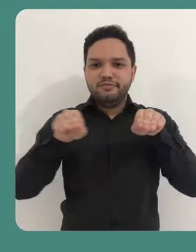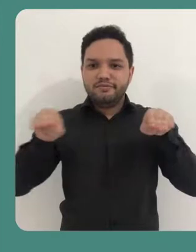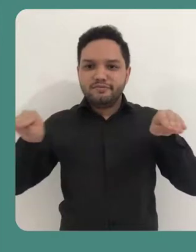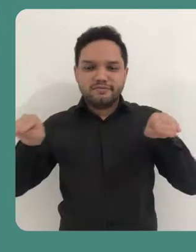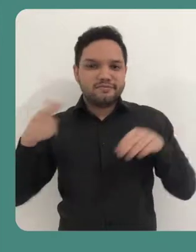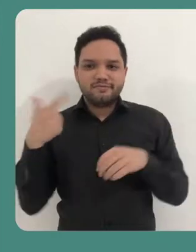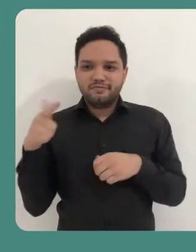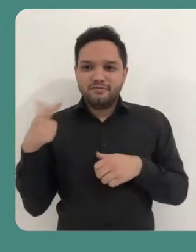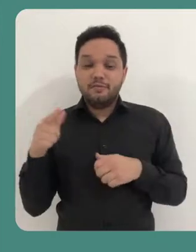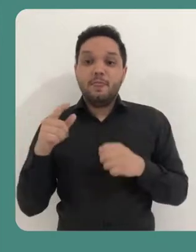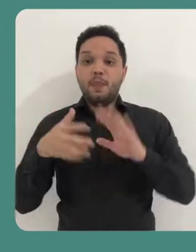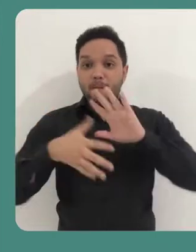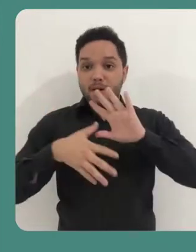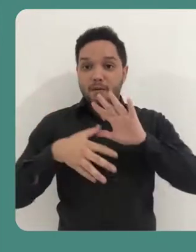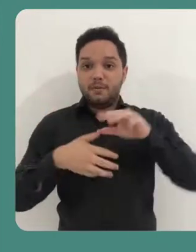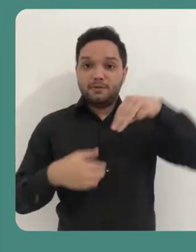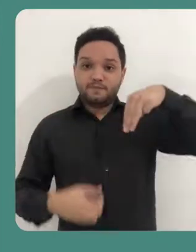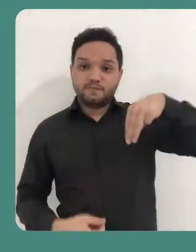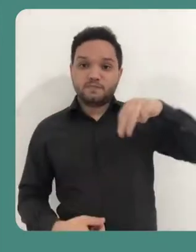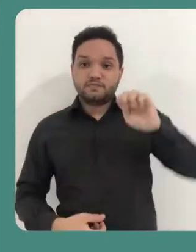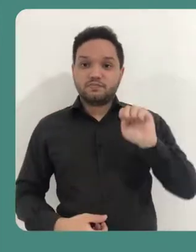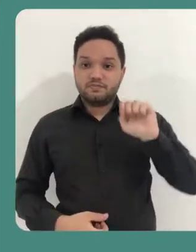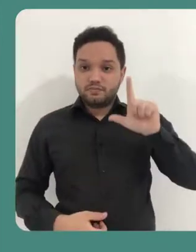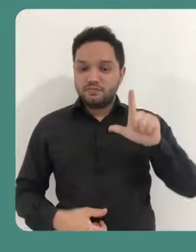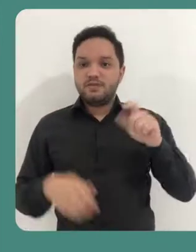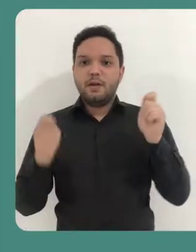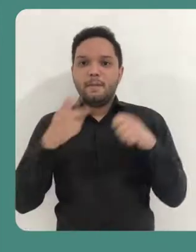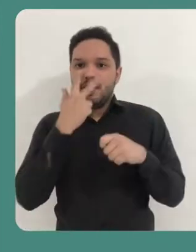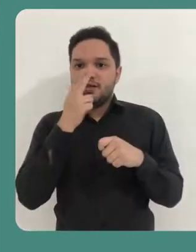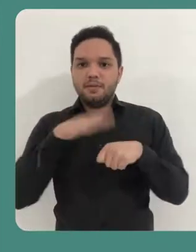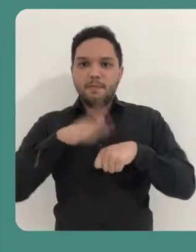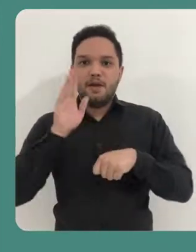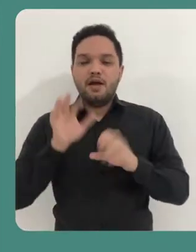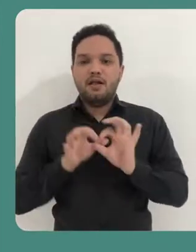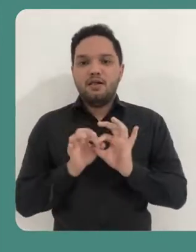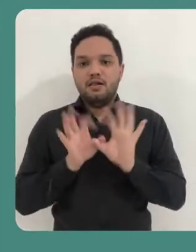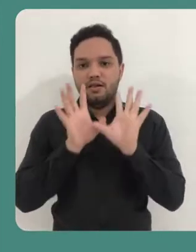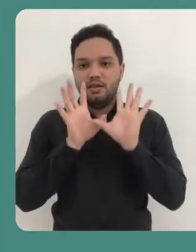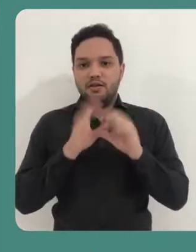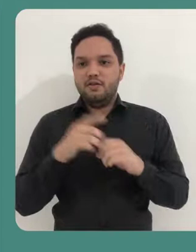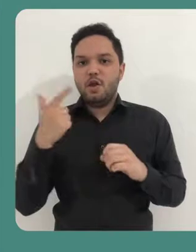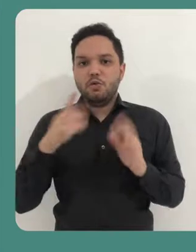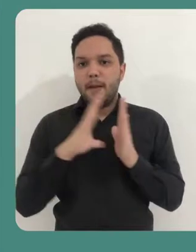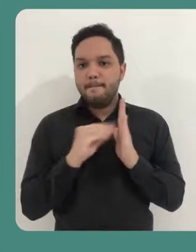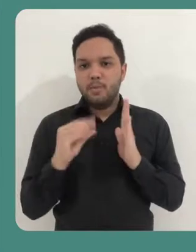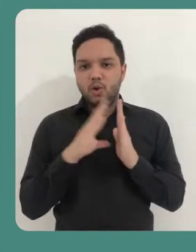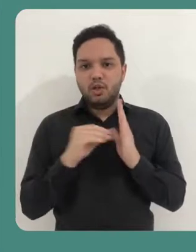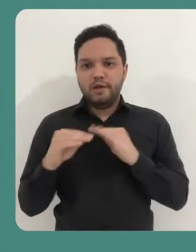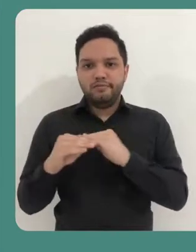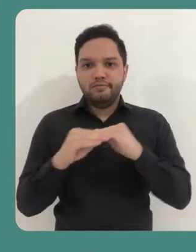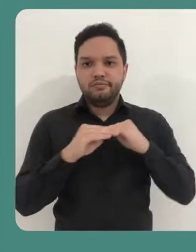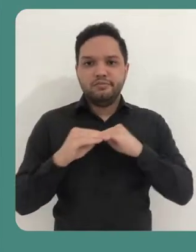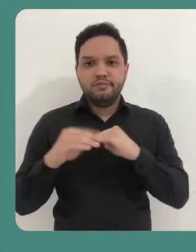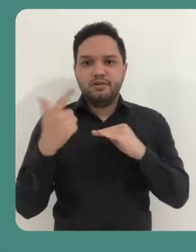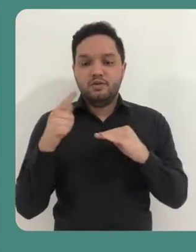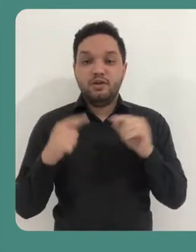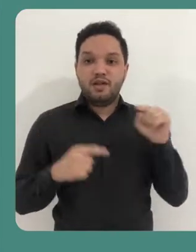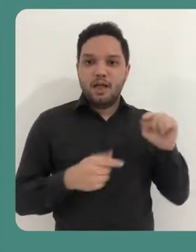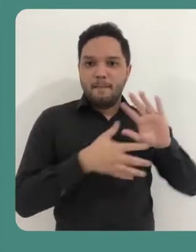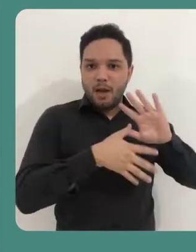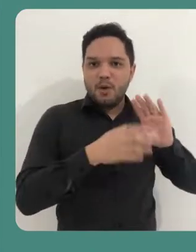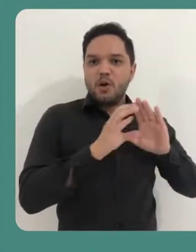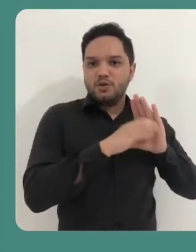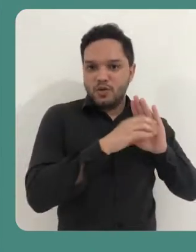muito linear. Então, o mapa mental, ele pode ser utilizado mais livremente, ele não tem tanto um modelo padrão,